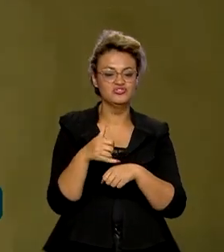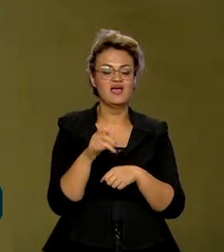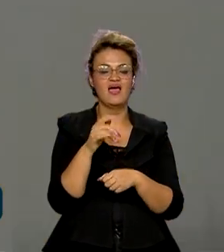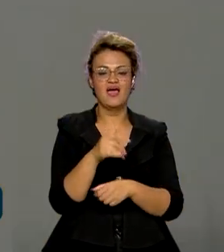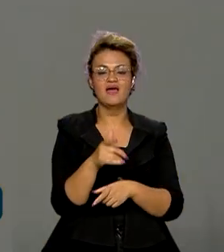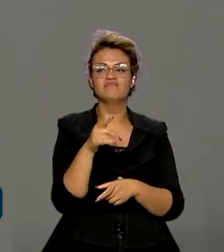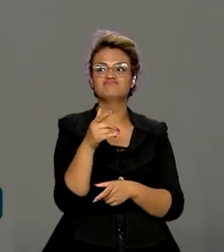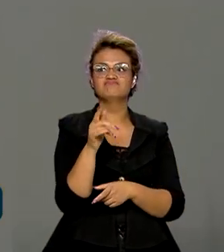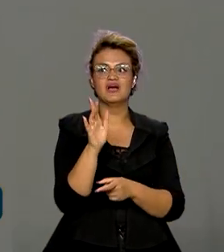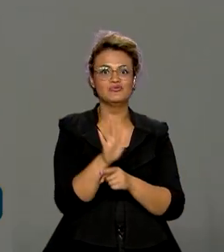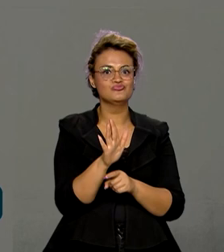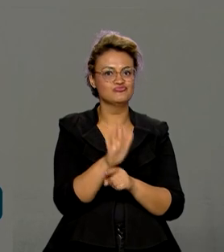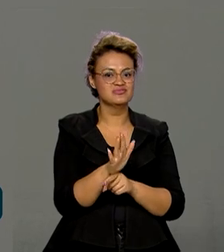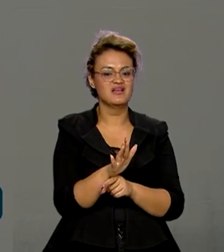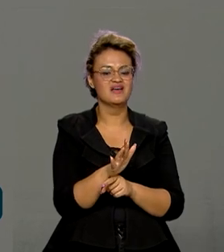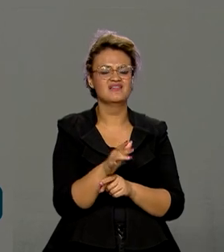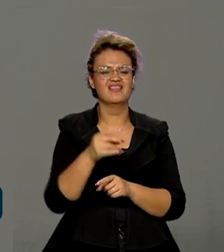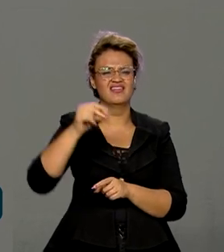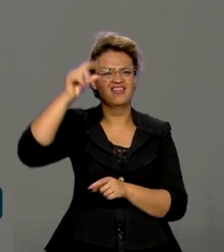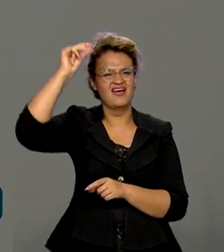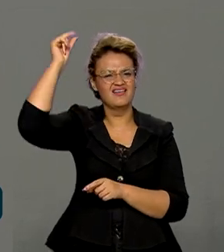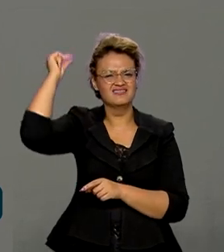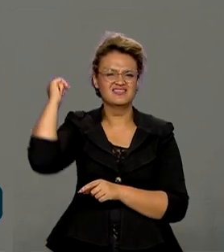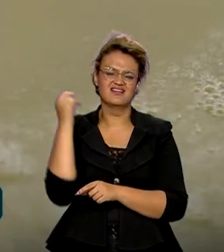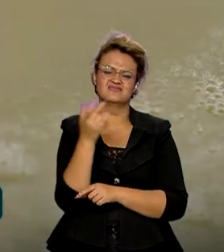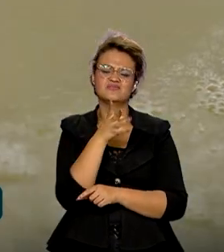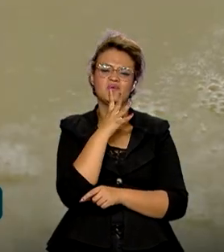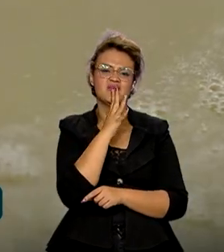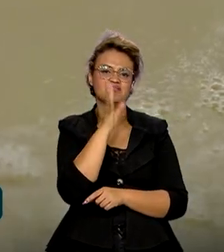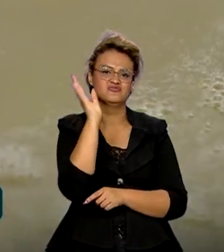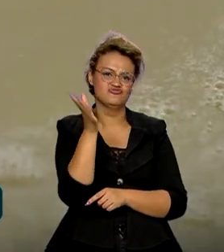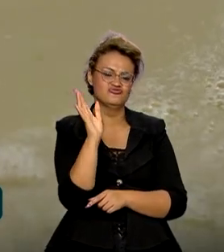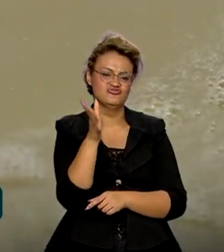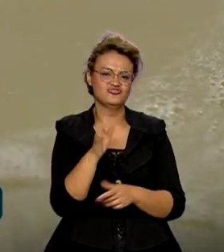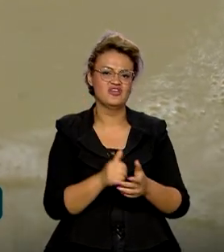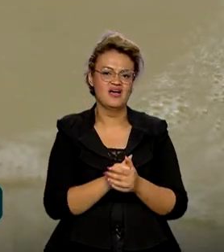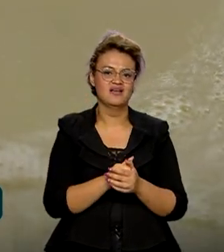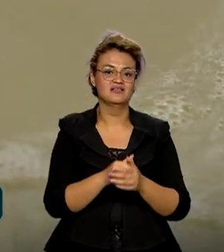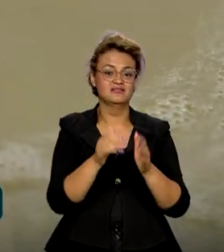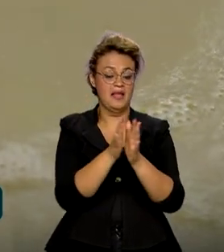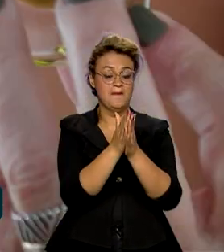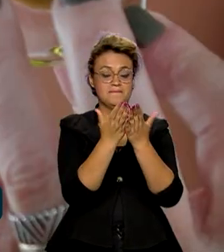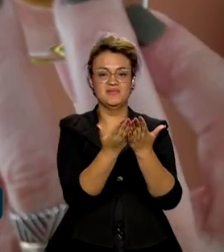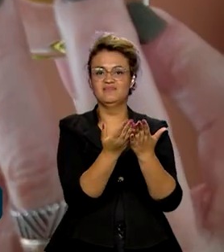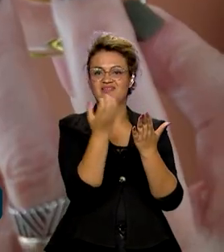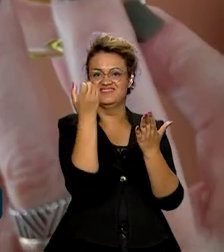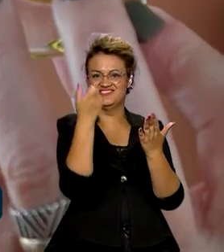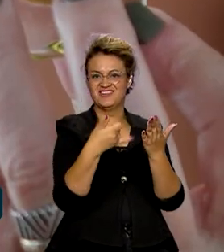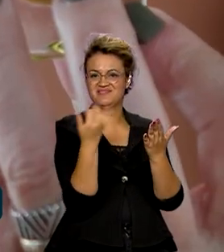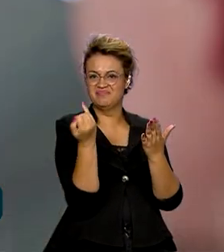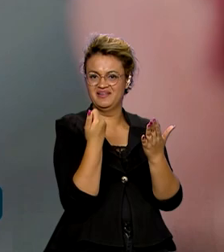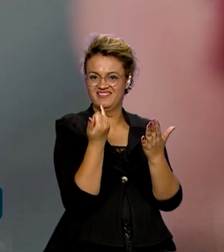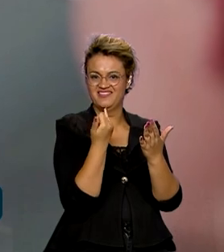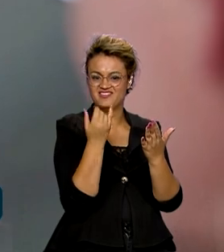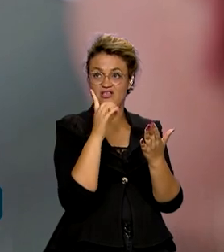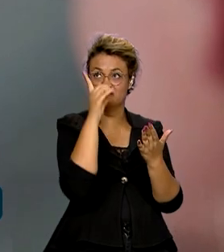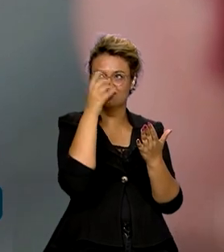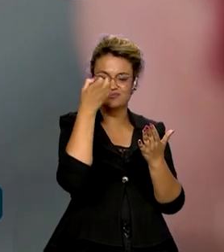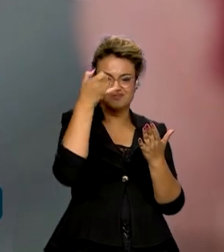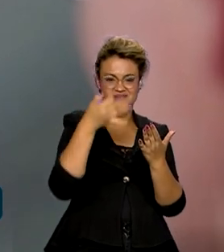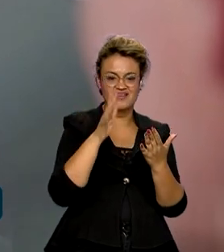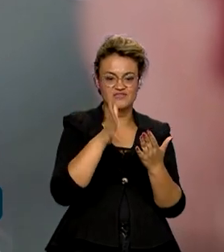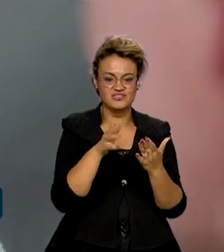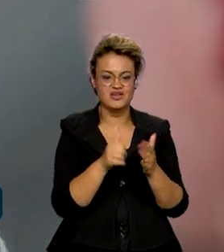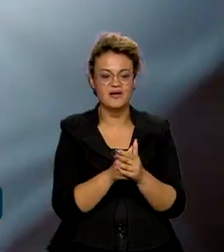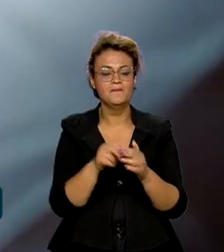um alimento conhecido desde os tempos remotos. Ele está nas escrituras sagradas e foi por esse encanto histórico